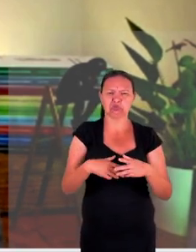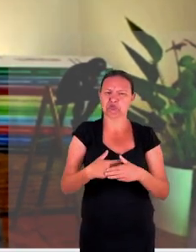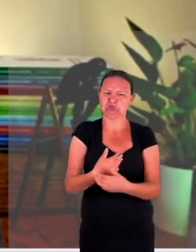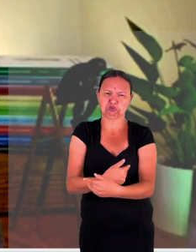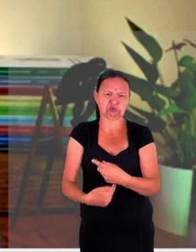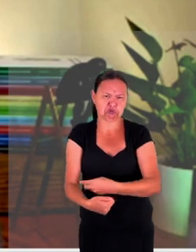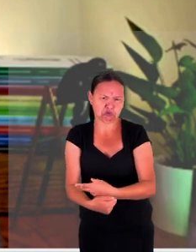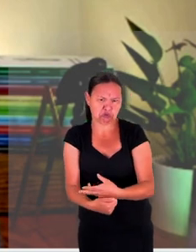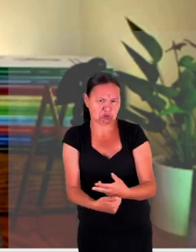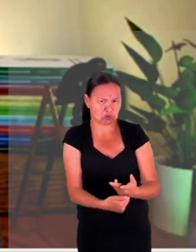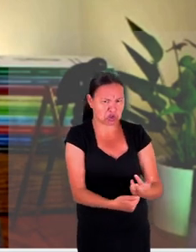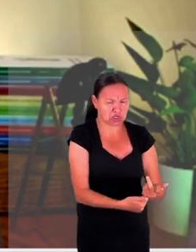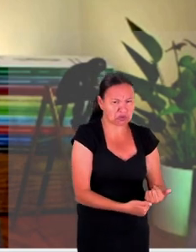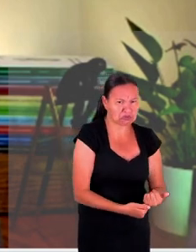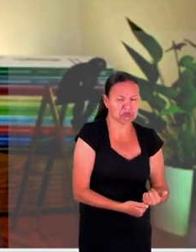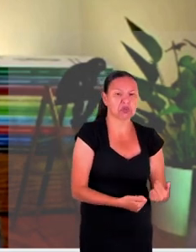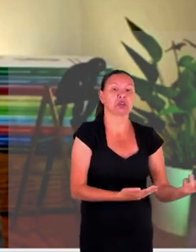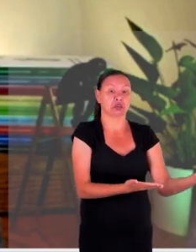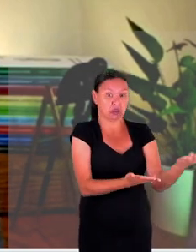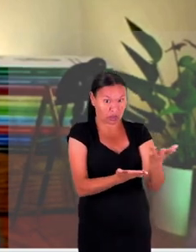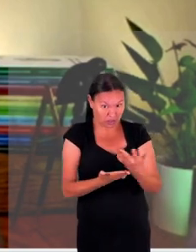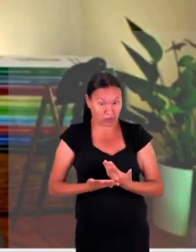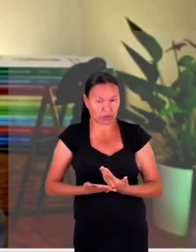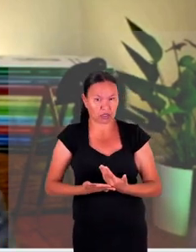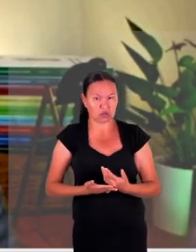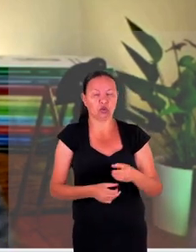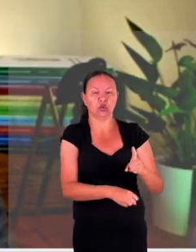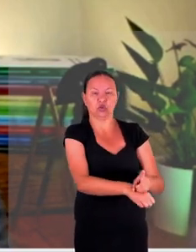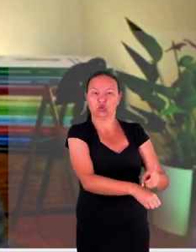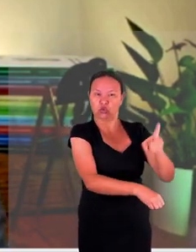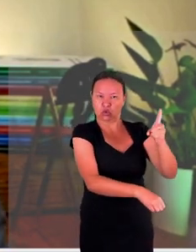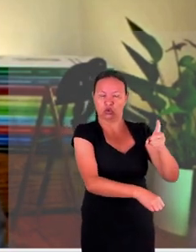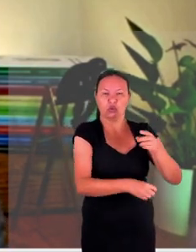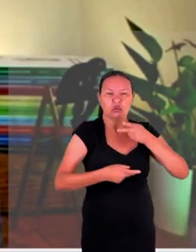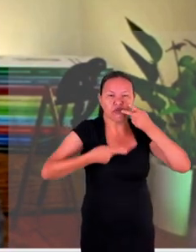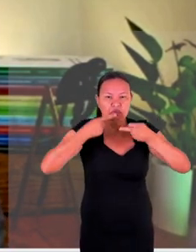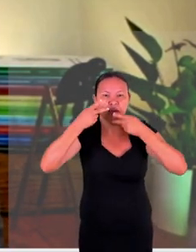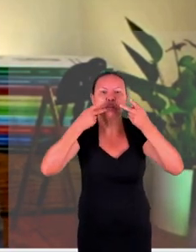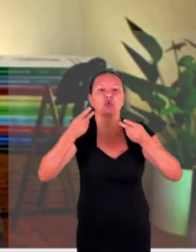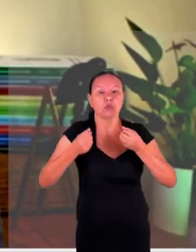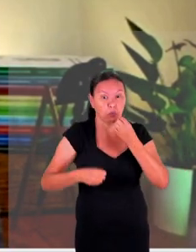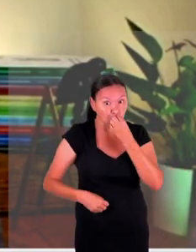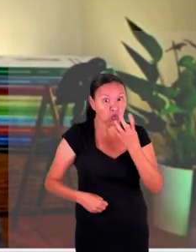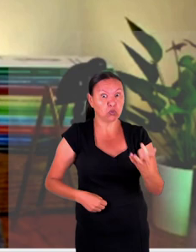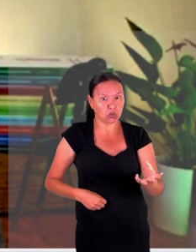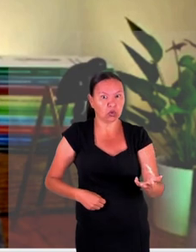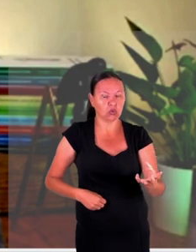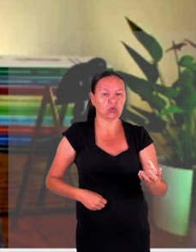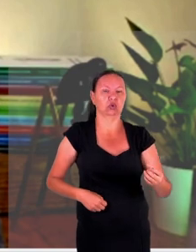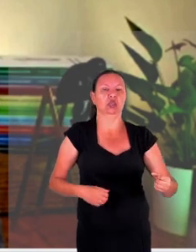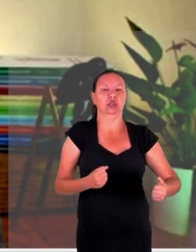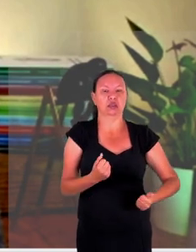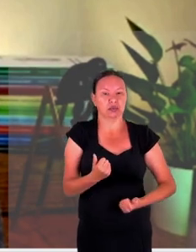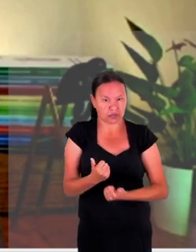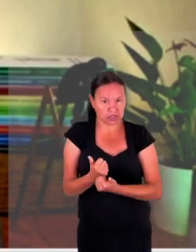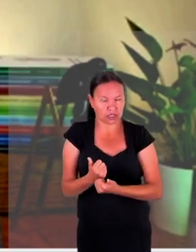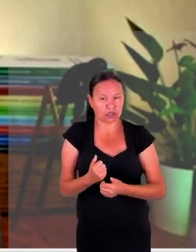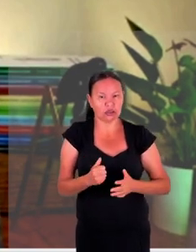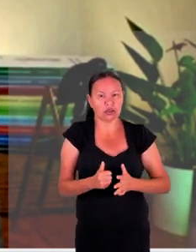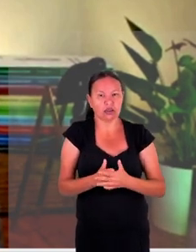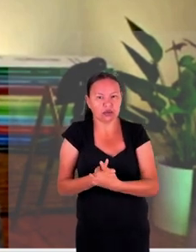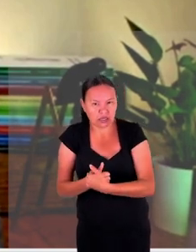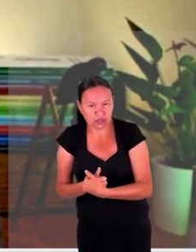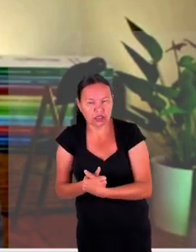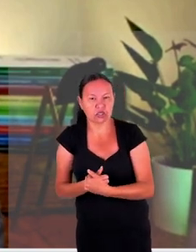doutor Antônio Henrique falou muito bem que o fluxo constante de ajuste do atendimento à vítima é